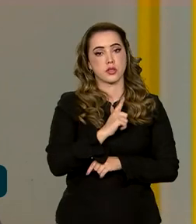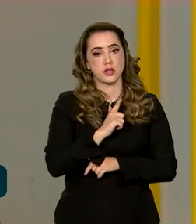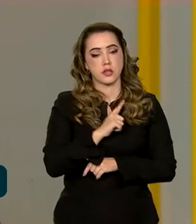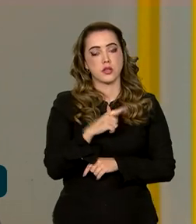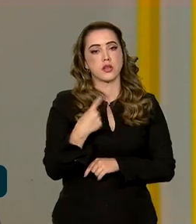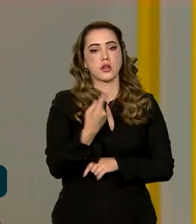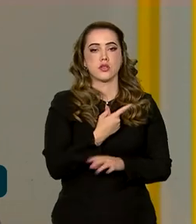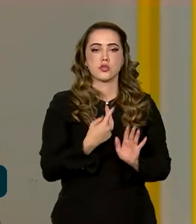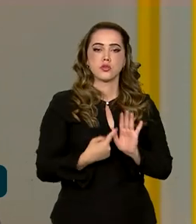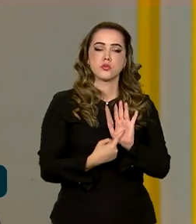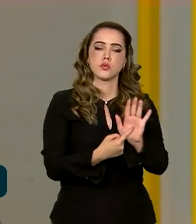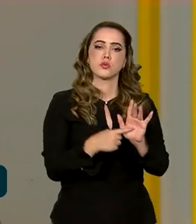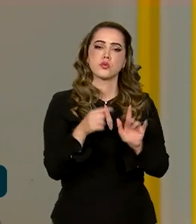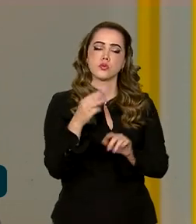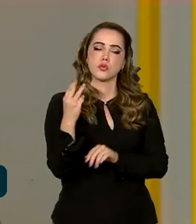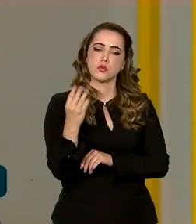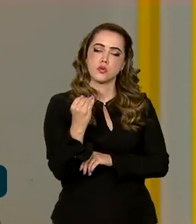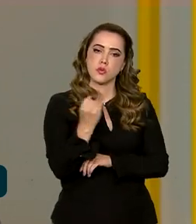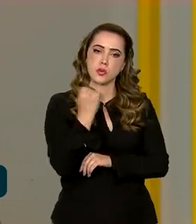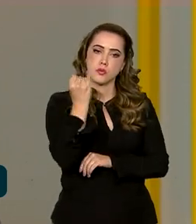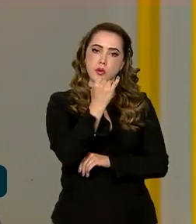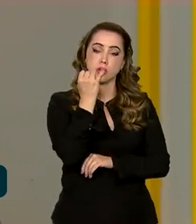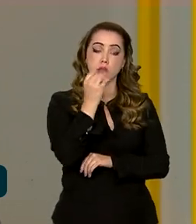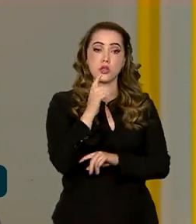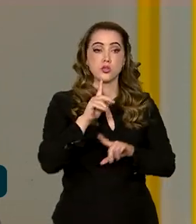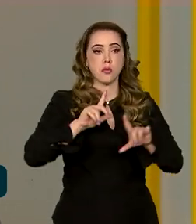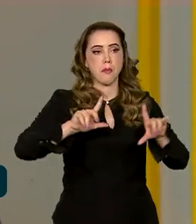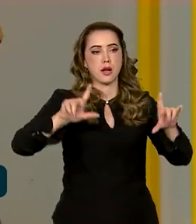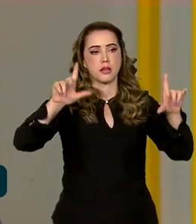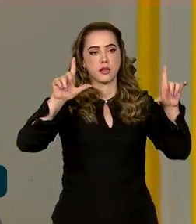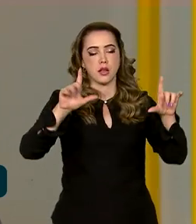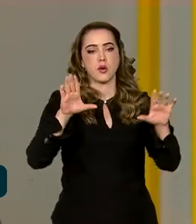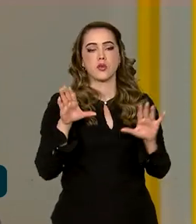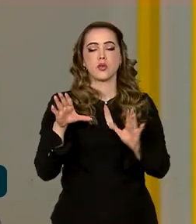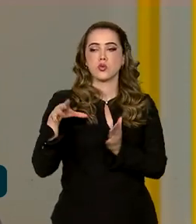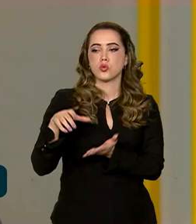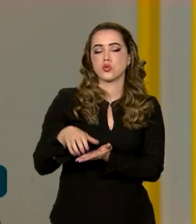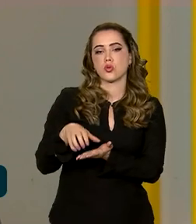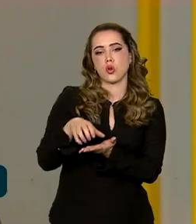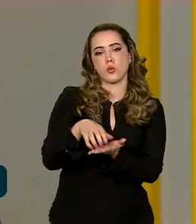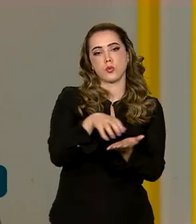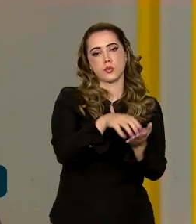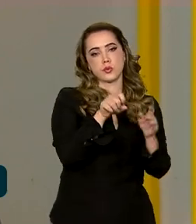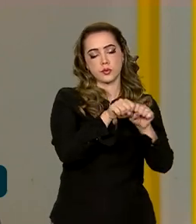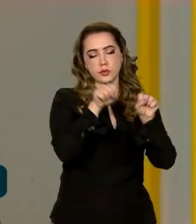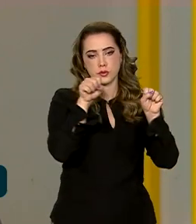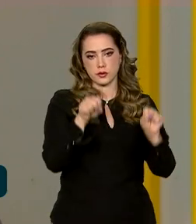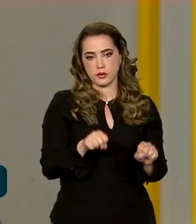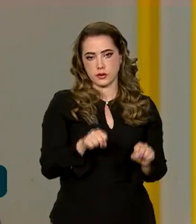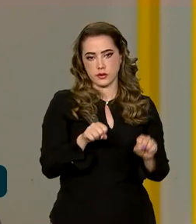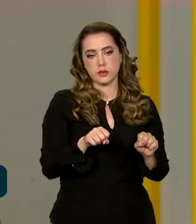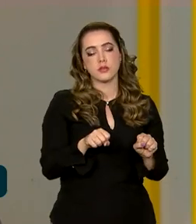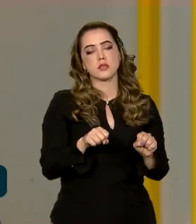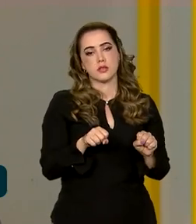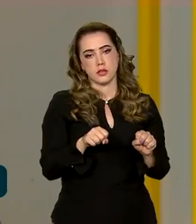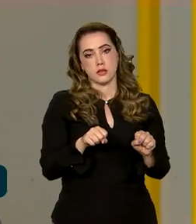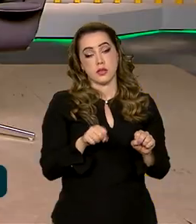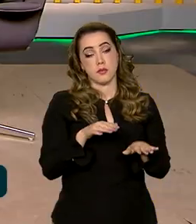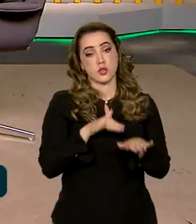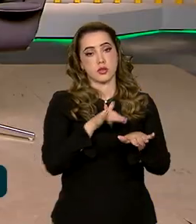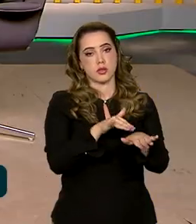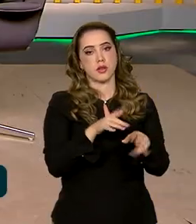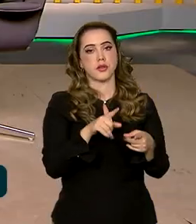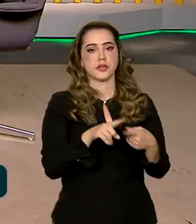colocamos um grande painel em que os órgãos do sistema de trânsito, que são parceiros, todos eles, os DETRANS, as